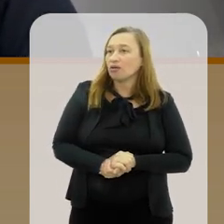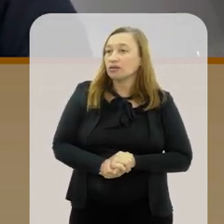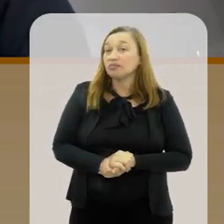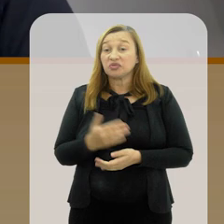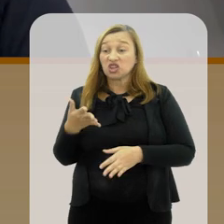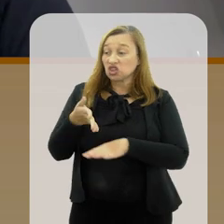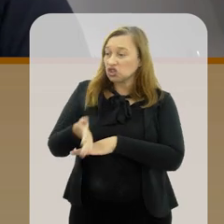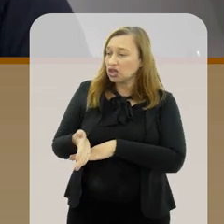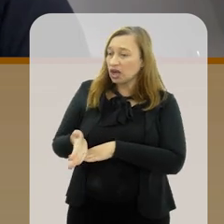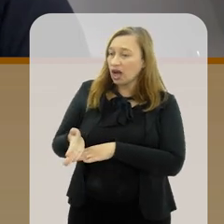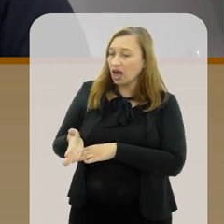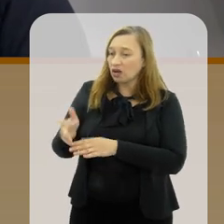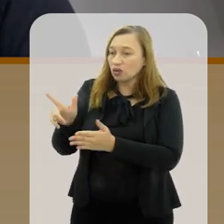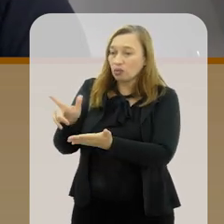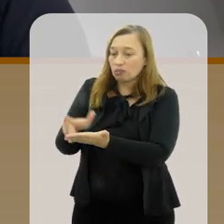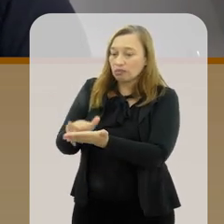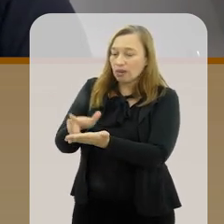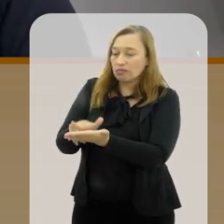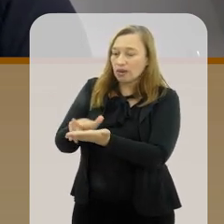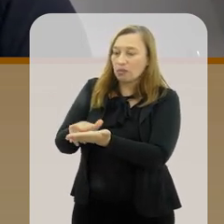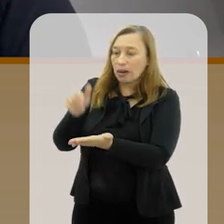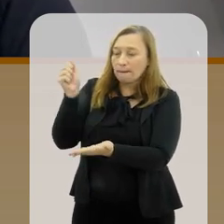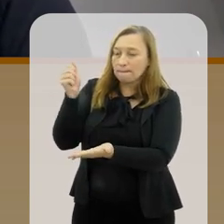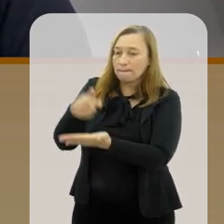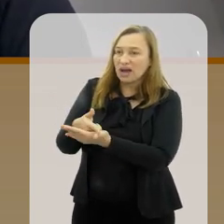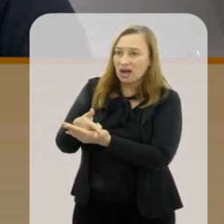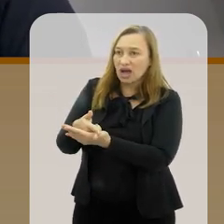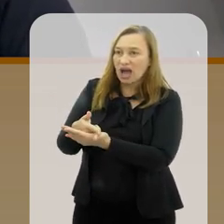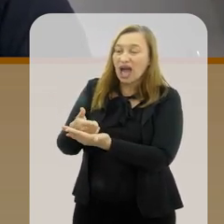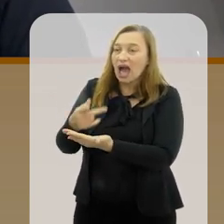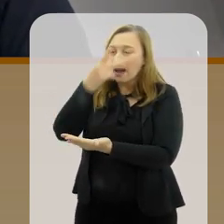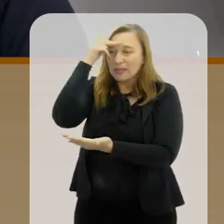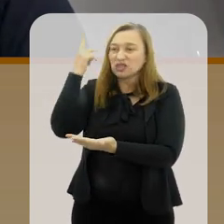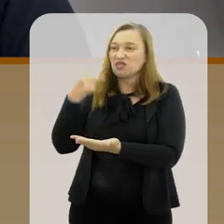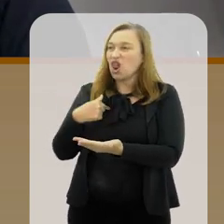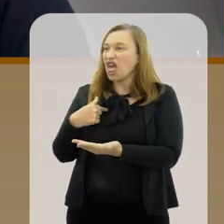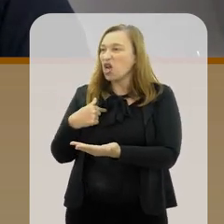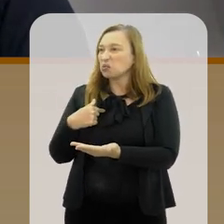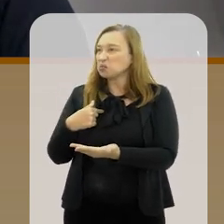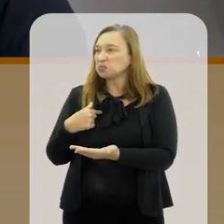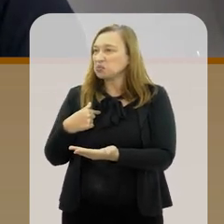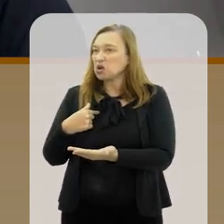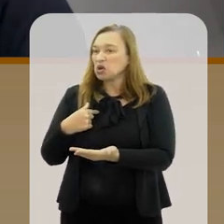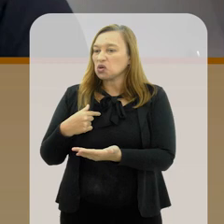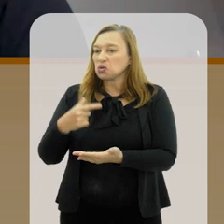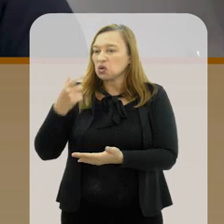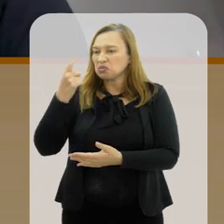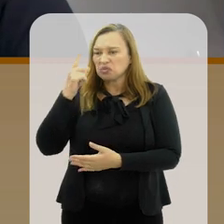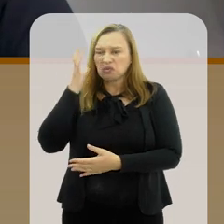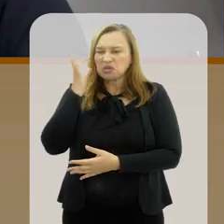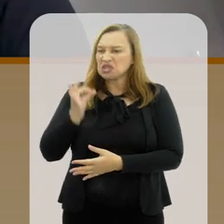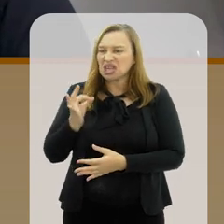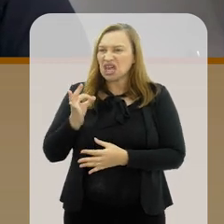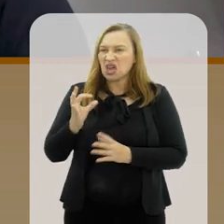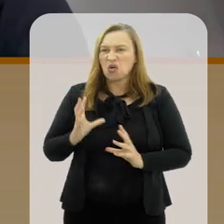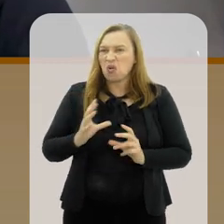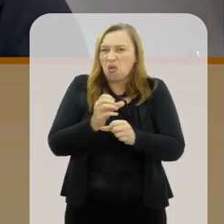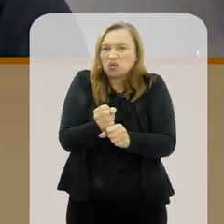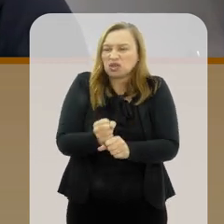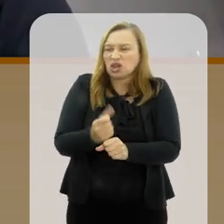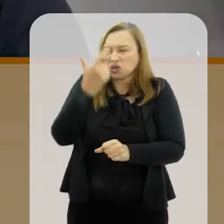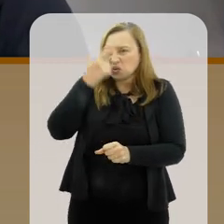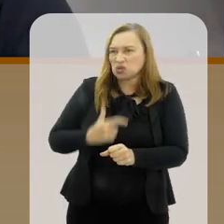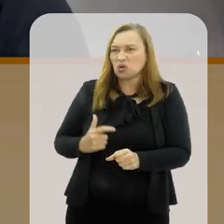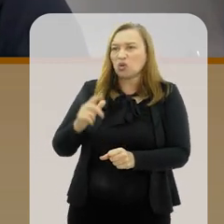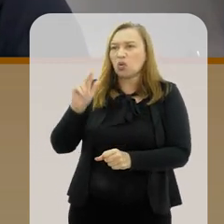restaurante e chegar à conta e alguém vai falar Ah, eu sou de humanas, não sei fazer conta. Fica para você,